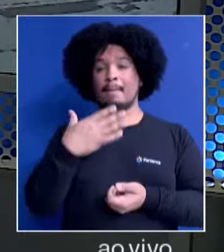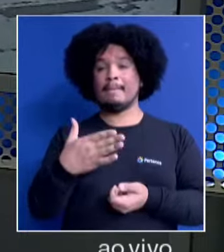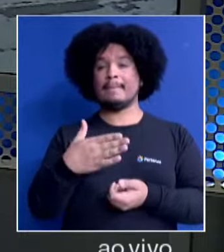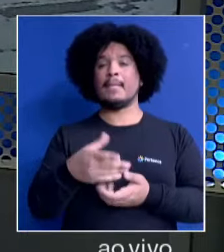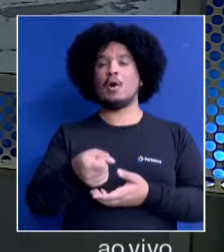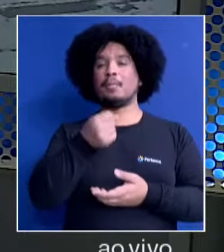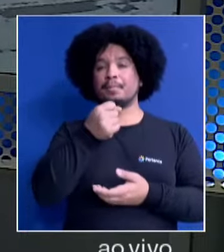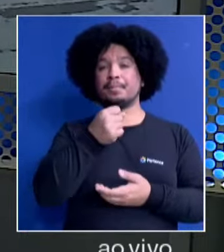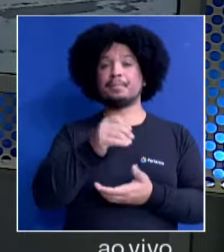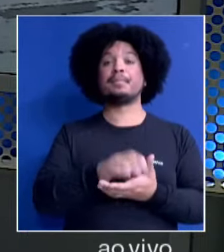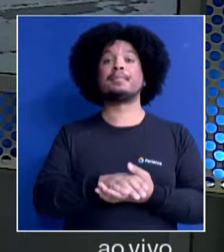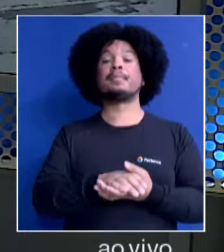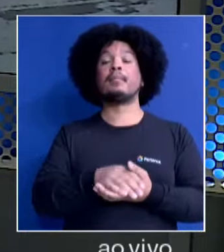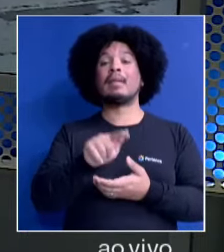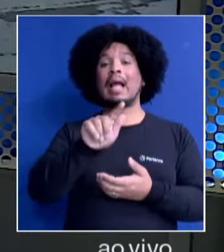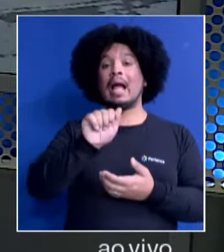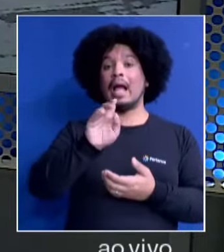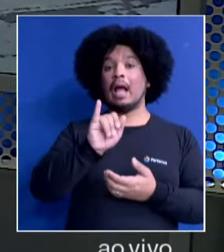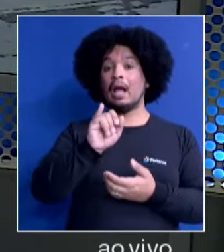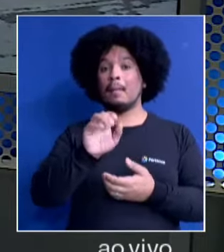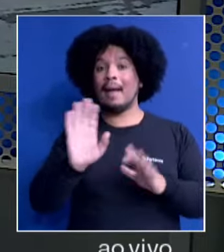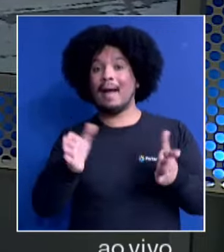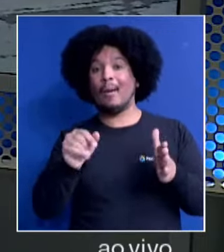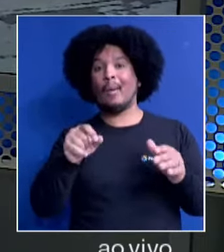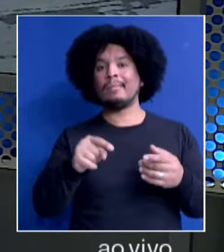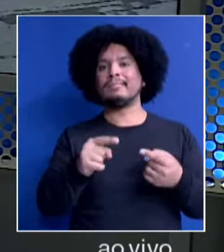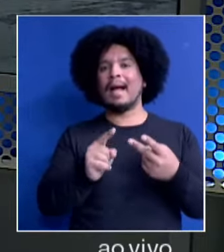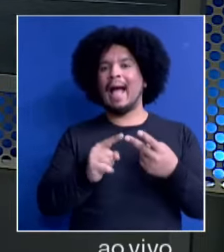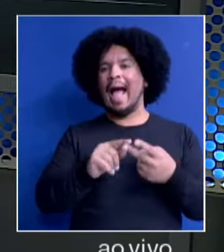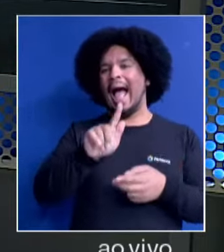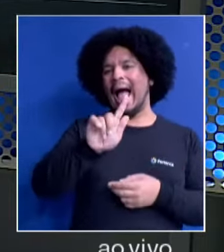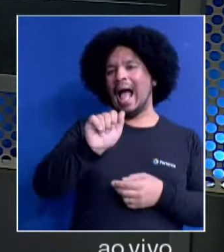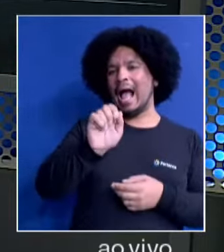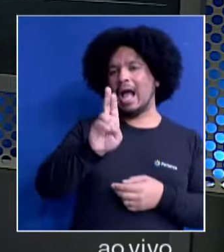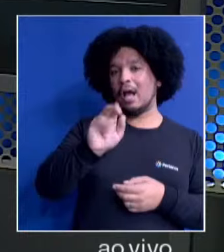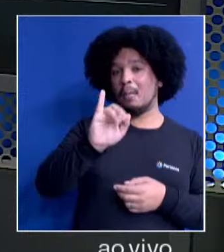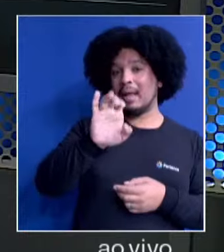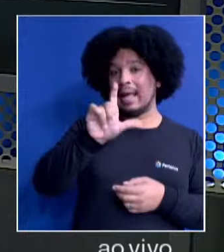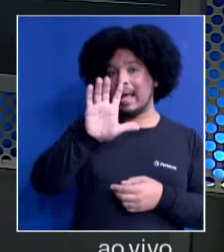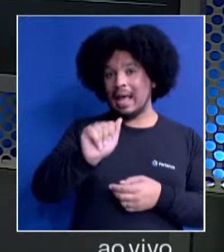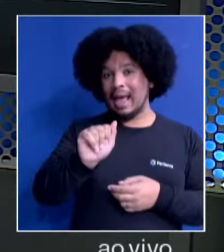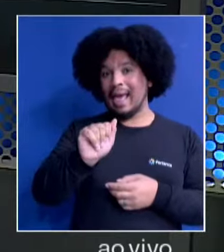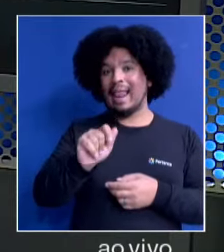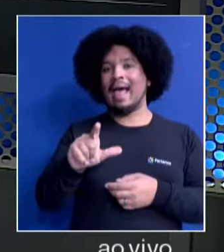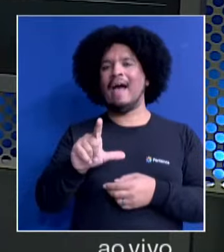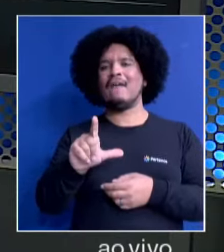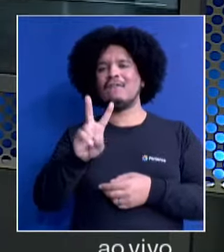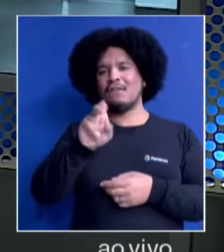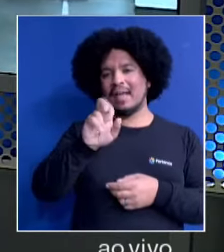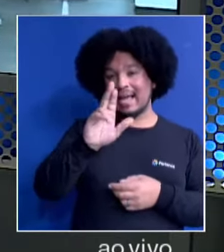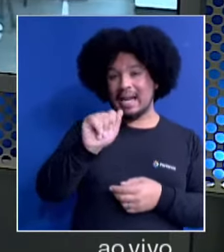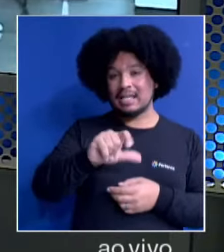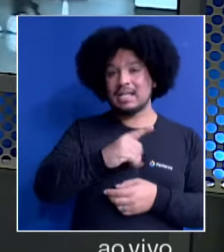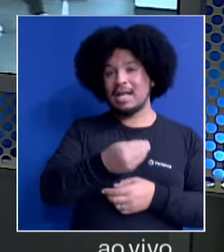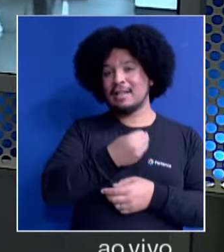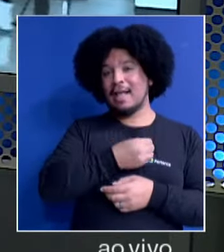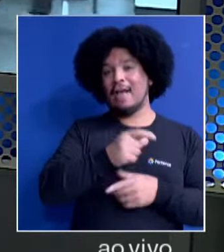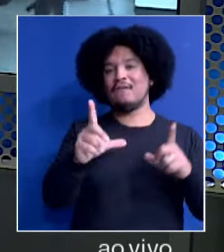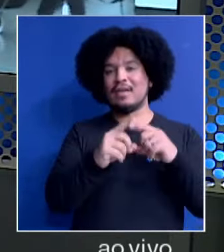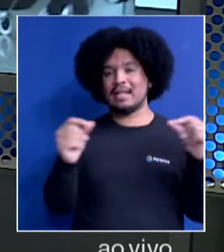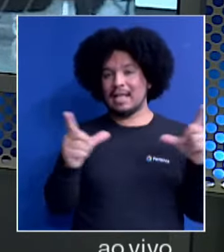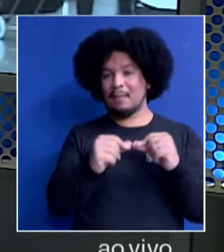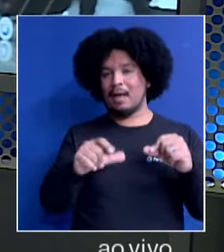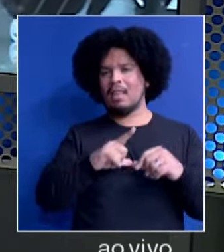E da Gabi Dias nós vamos agora para a Gabriela Veras, que está em Brasília, está na capital federal e tem